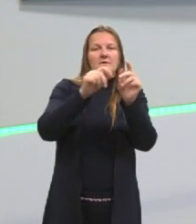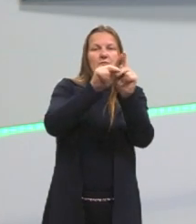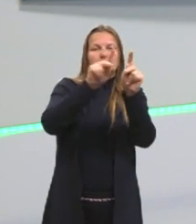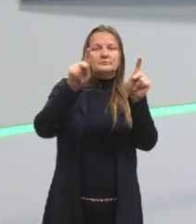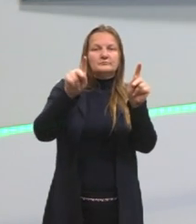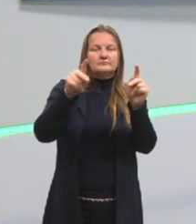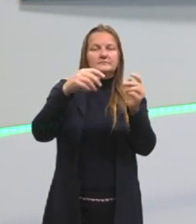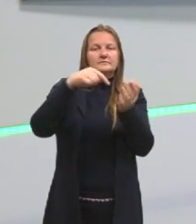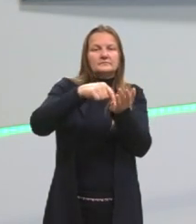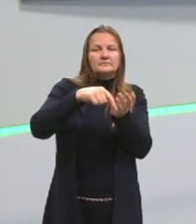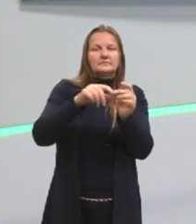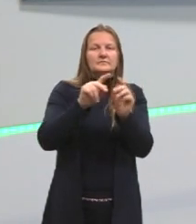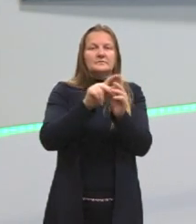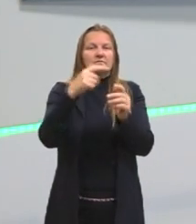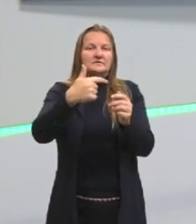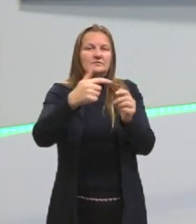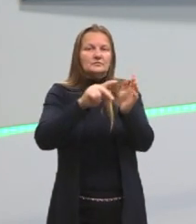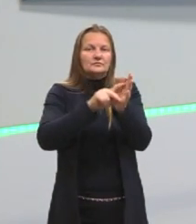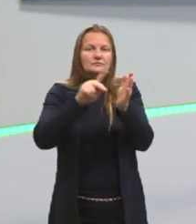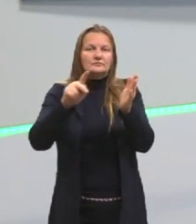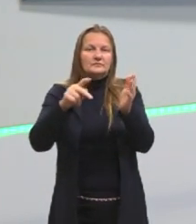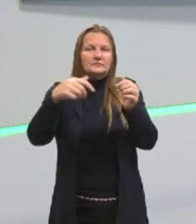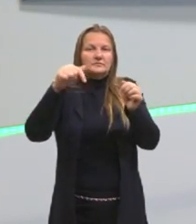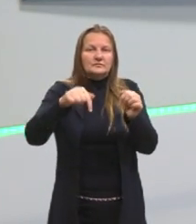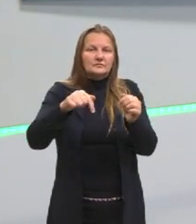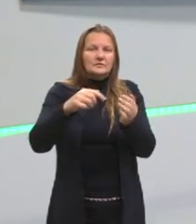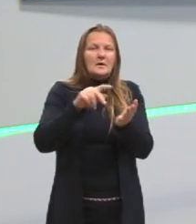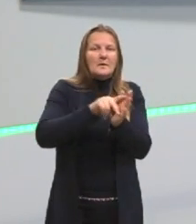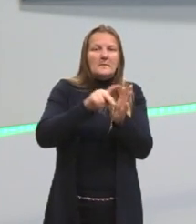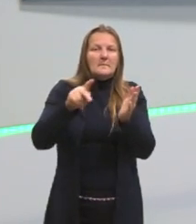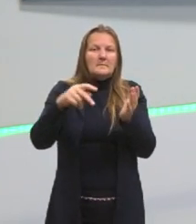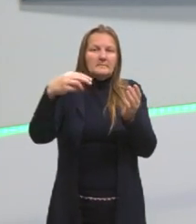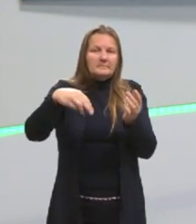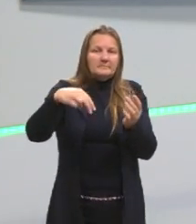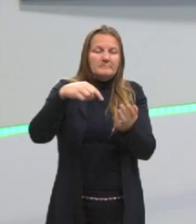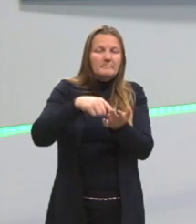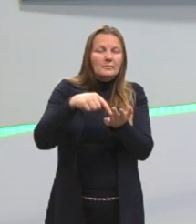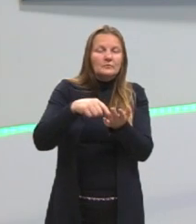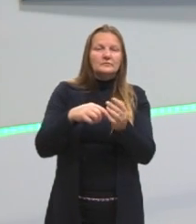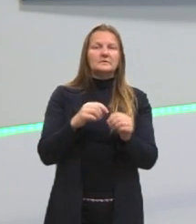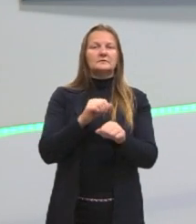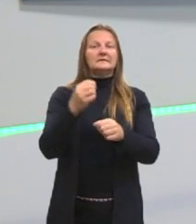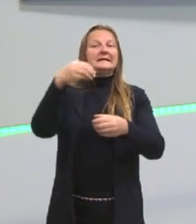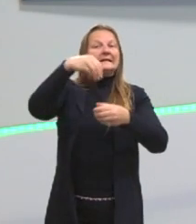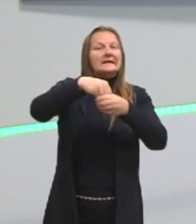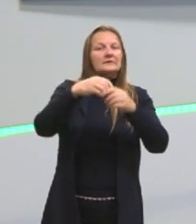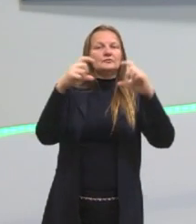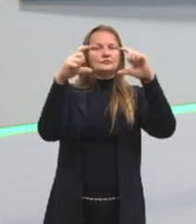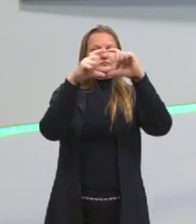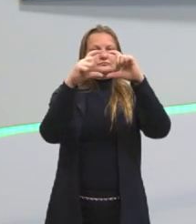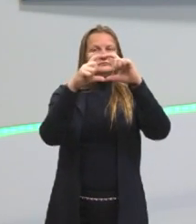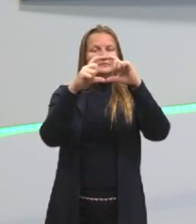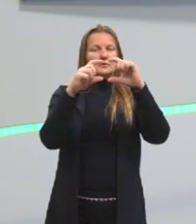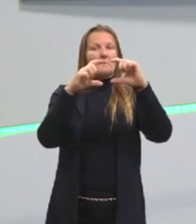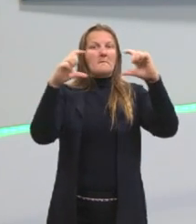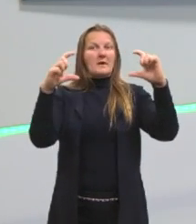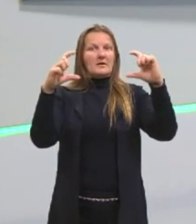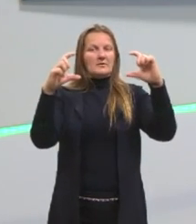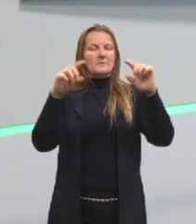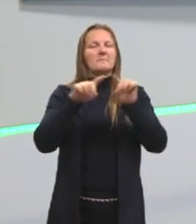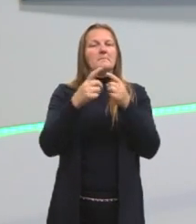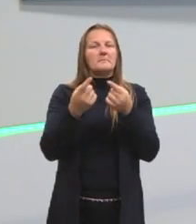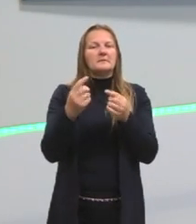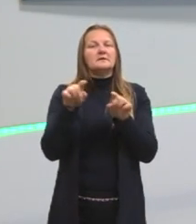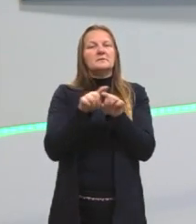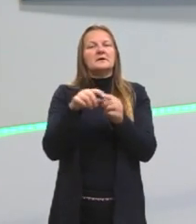Ponto final. Encerrei o segundo? Ponto final. Então, esse ponto final, ele serve para estar dentro do parágrafo ou para